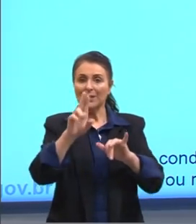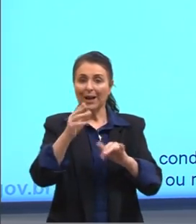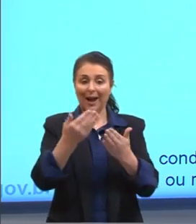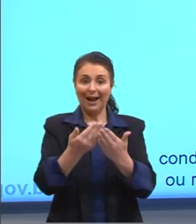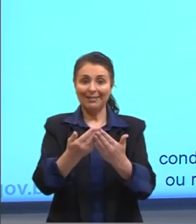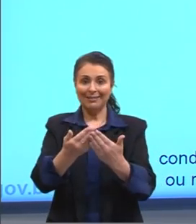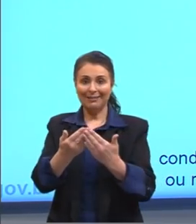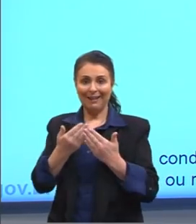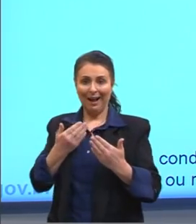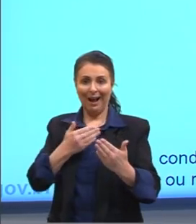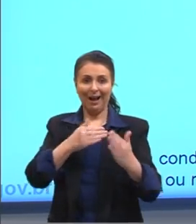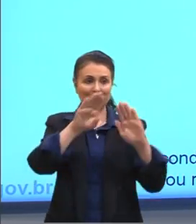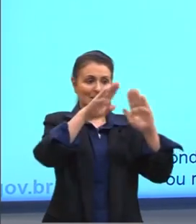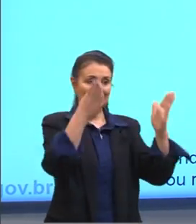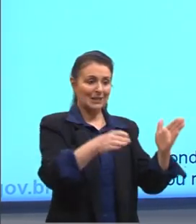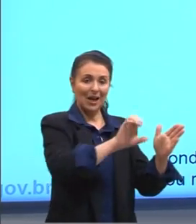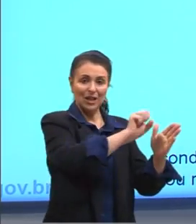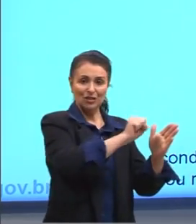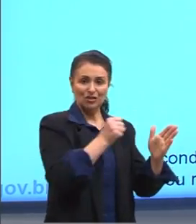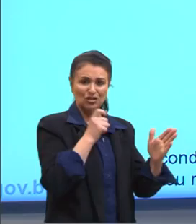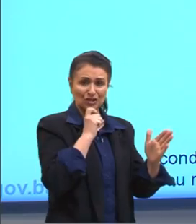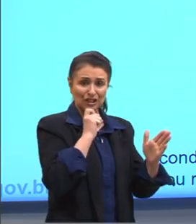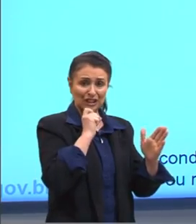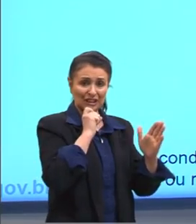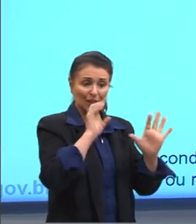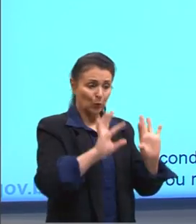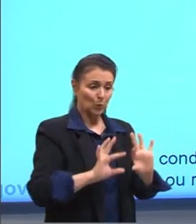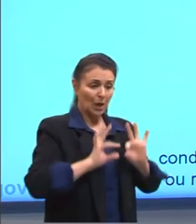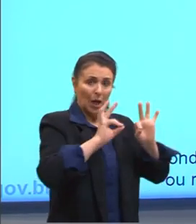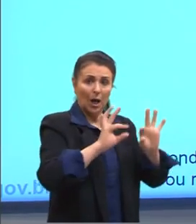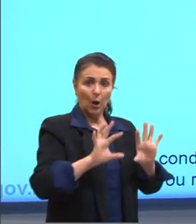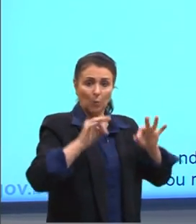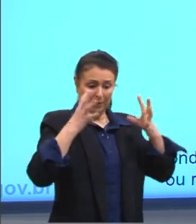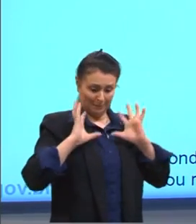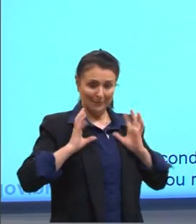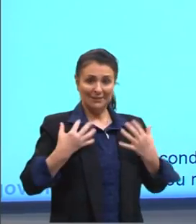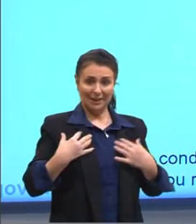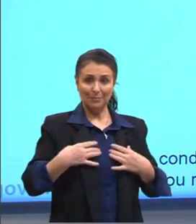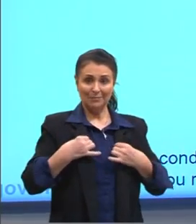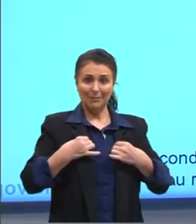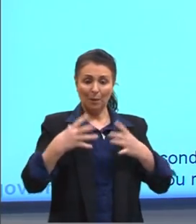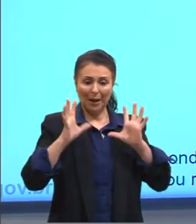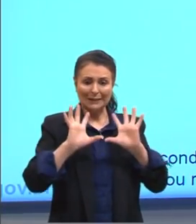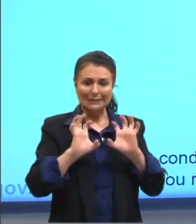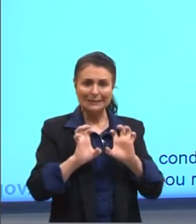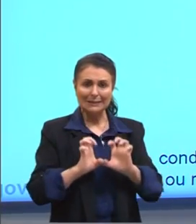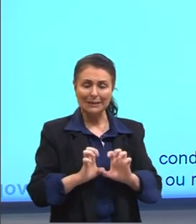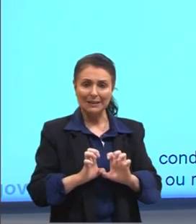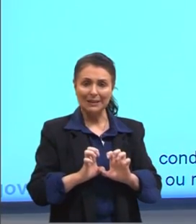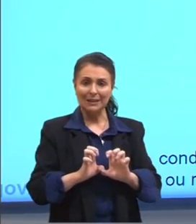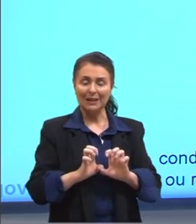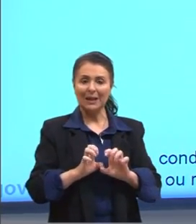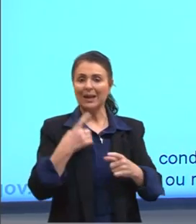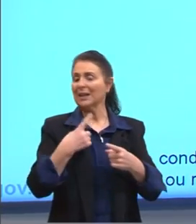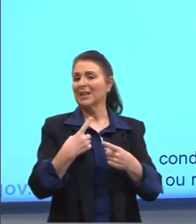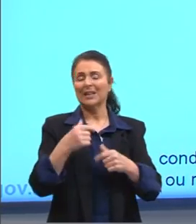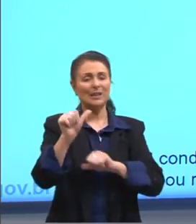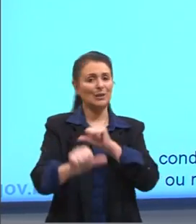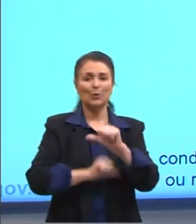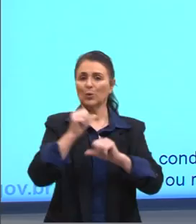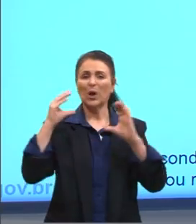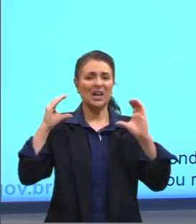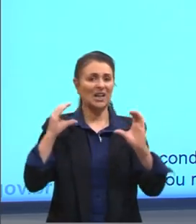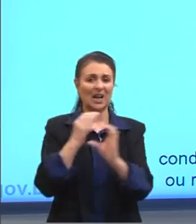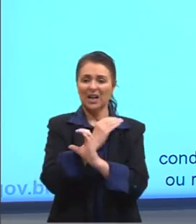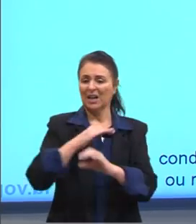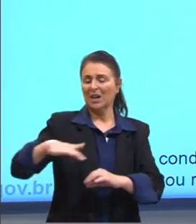atrás da geladeira não é uma boa ideia. Por quê? Porque você vai reduzir a eficiência da sua geladeira. Ela não vai, então, trocar calor com o ambiente